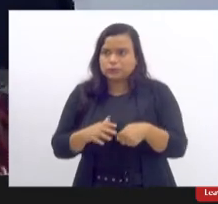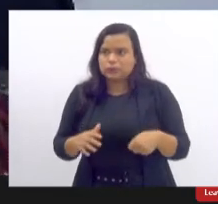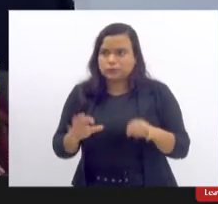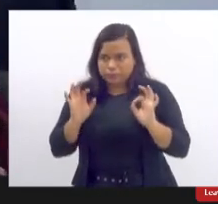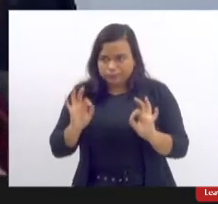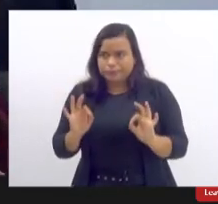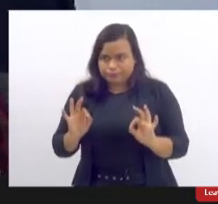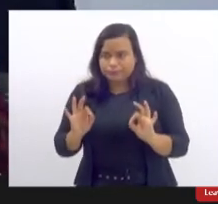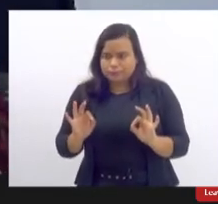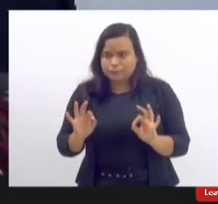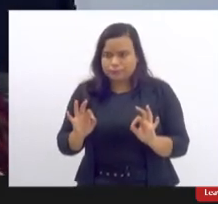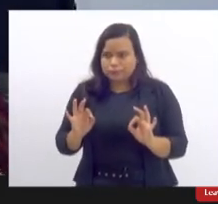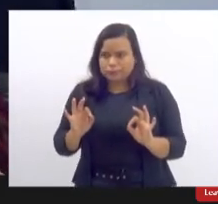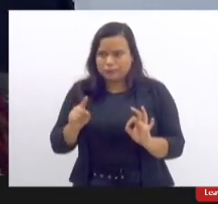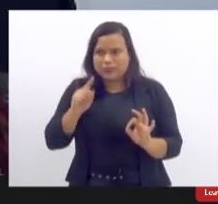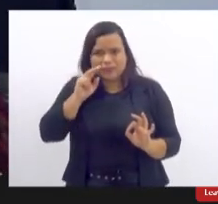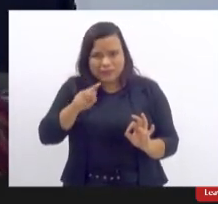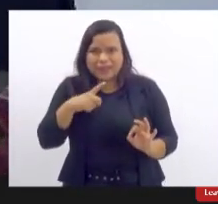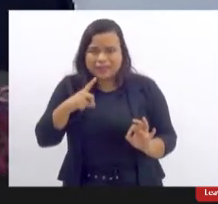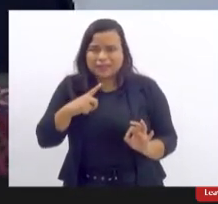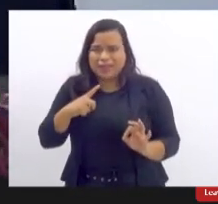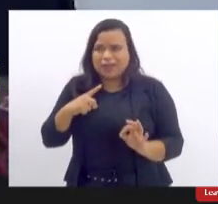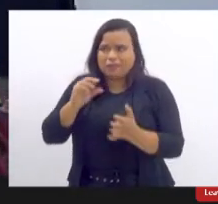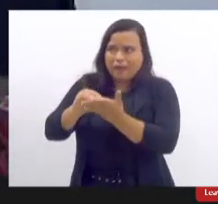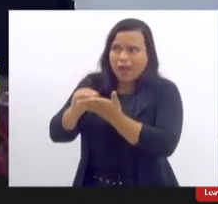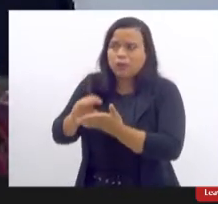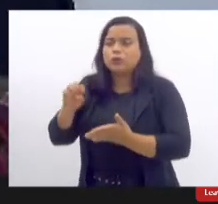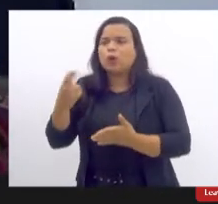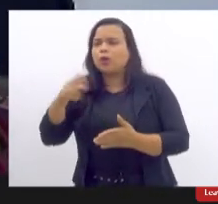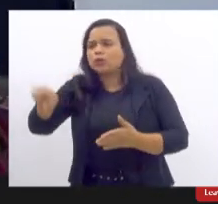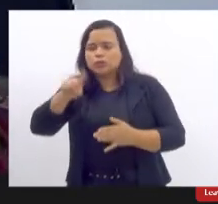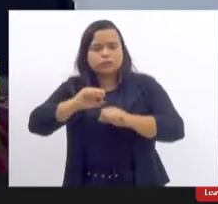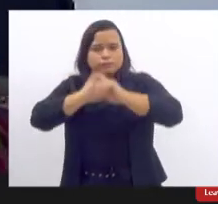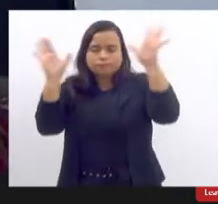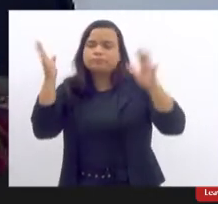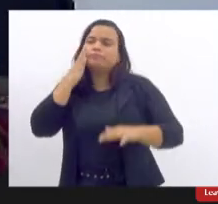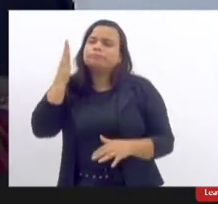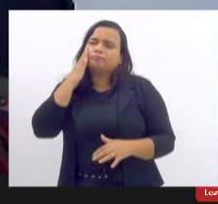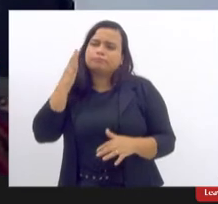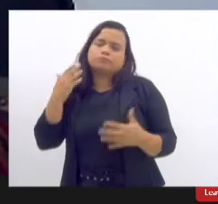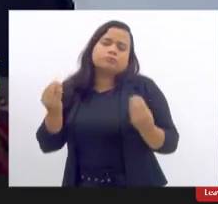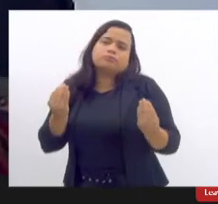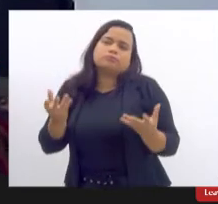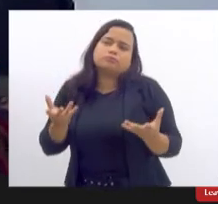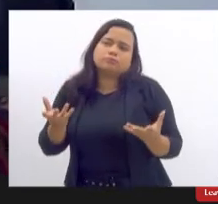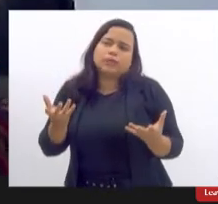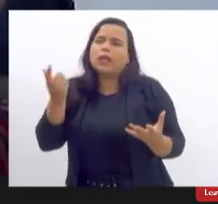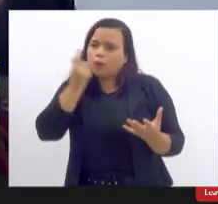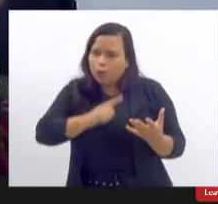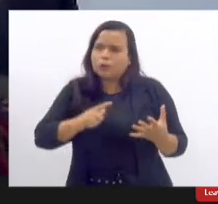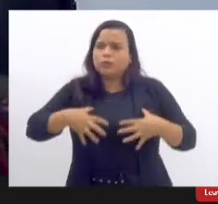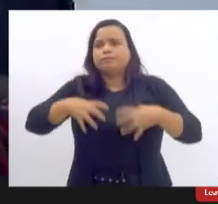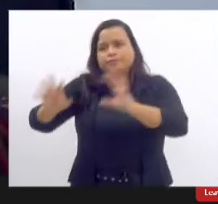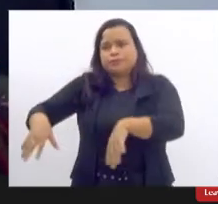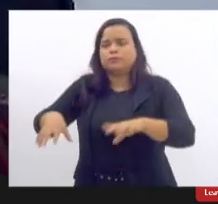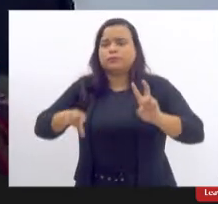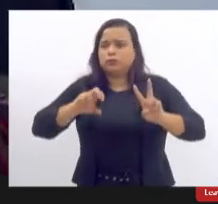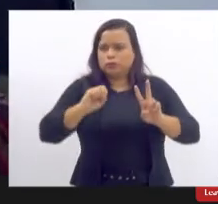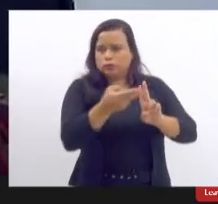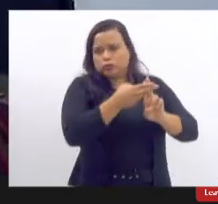resultante da prótese pra se beneficiar então do procedimento do SUS